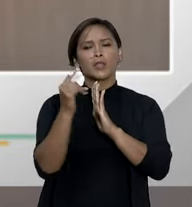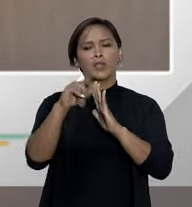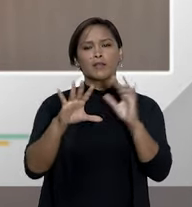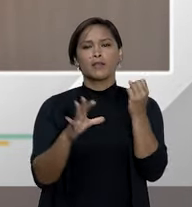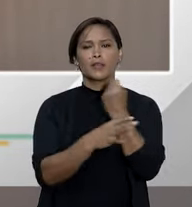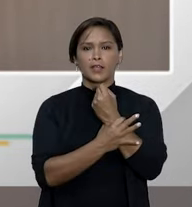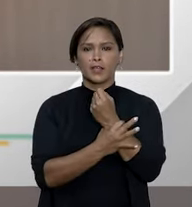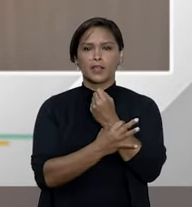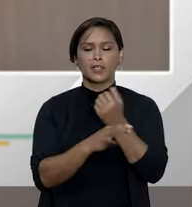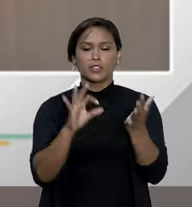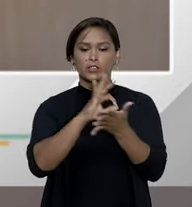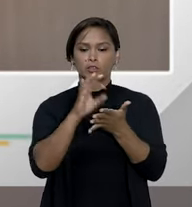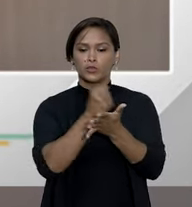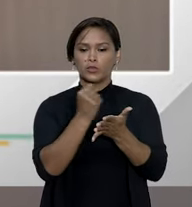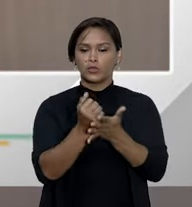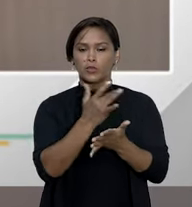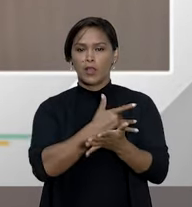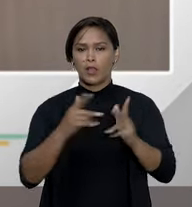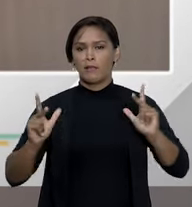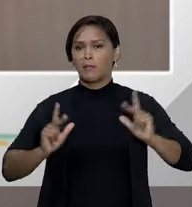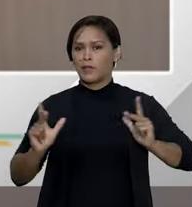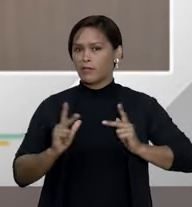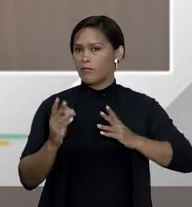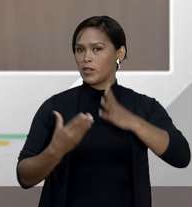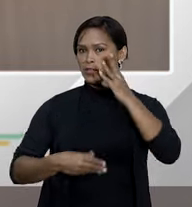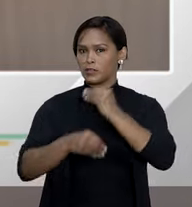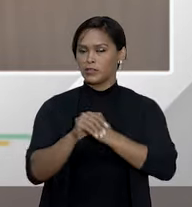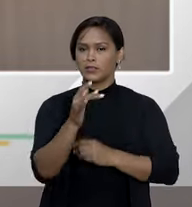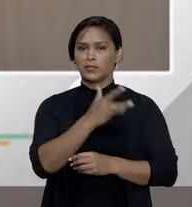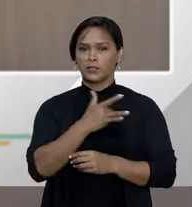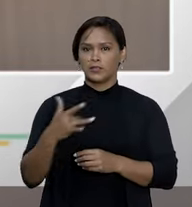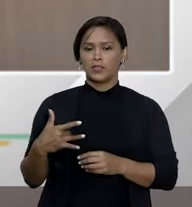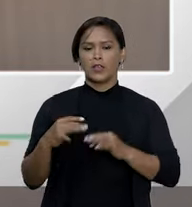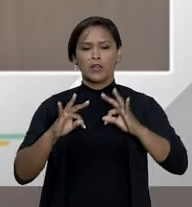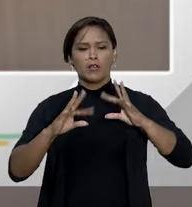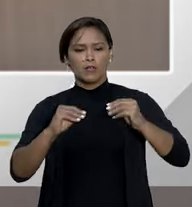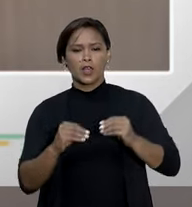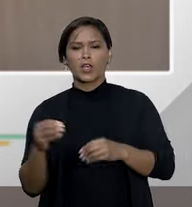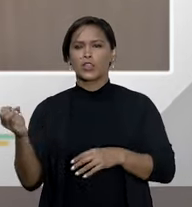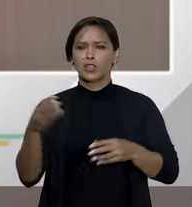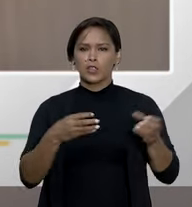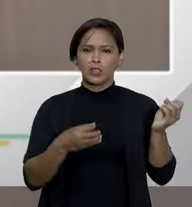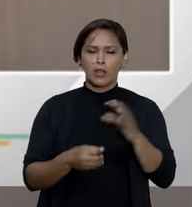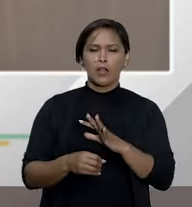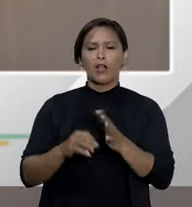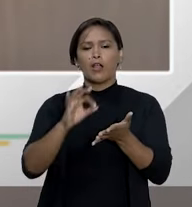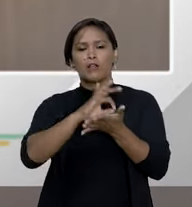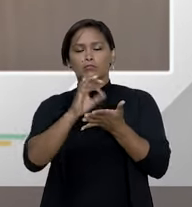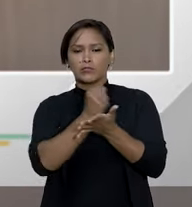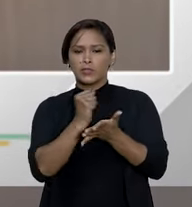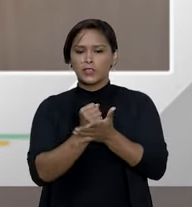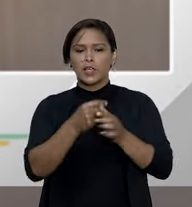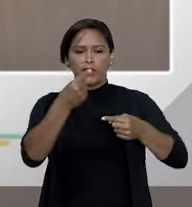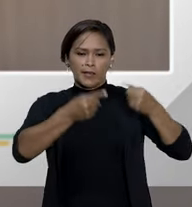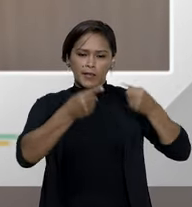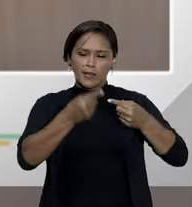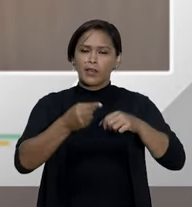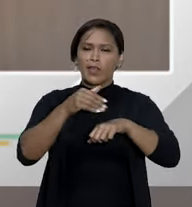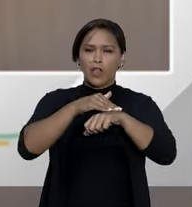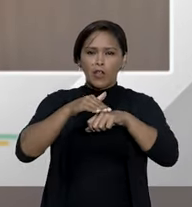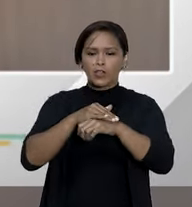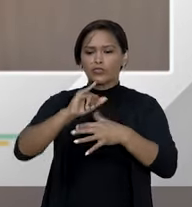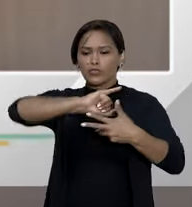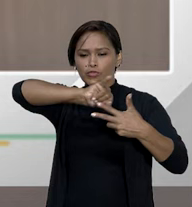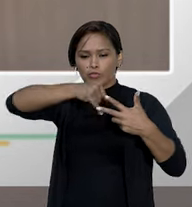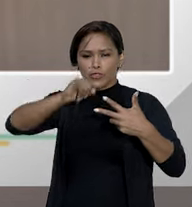garantida nos planos privados de assistência à saúde para os chamados planos novos, que são discussões que a gente tem discutido, debatido com o